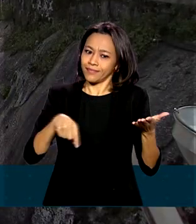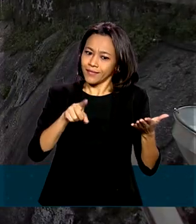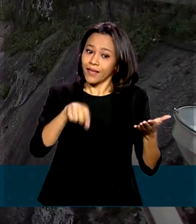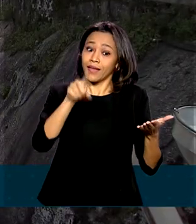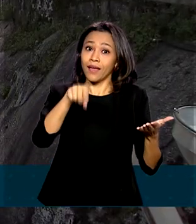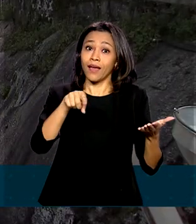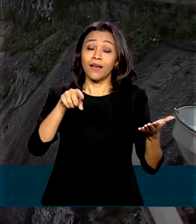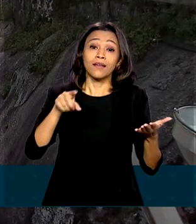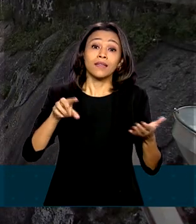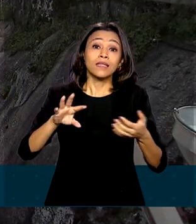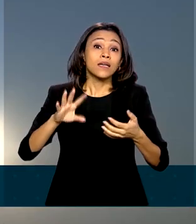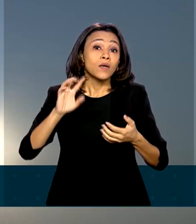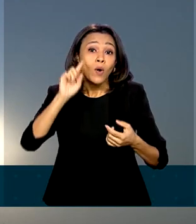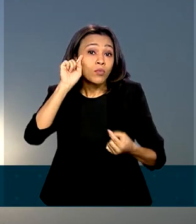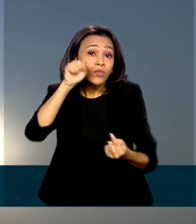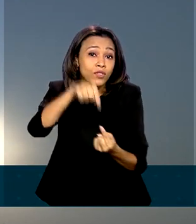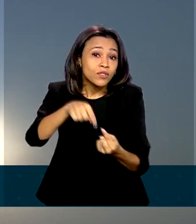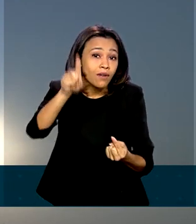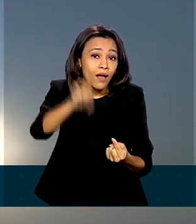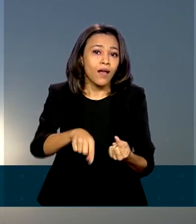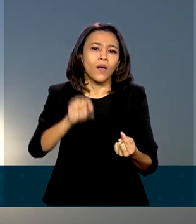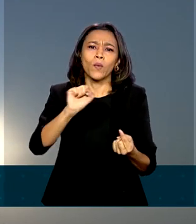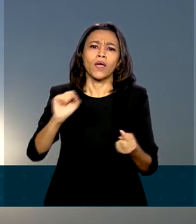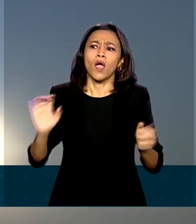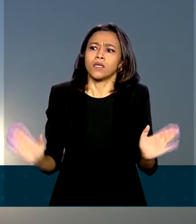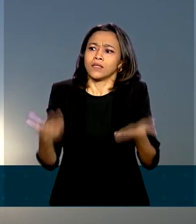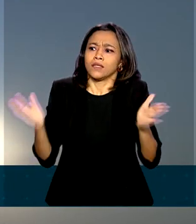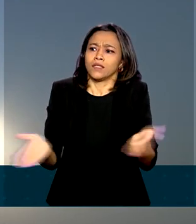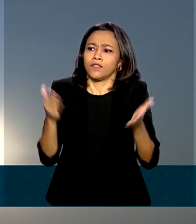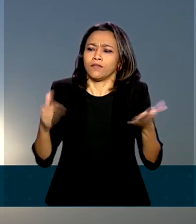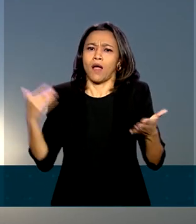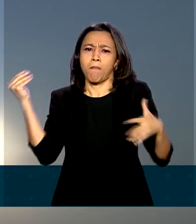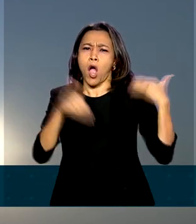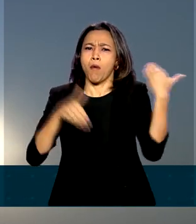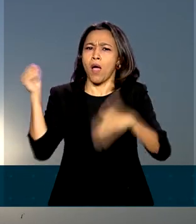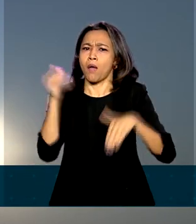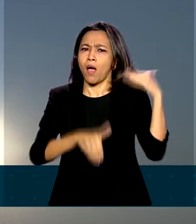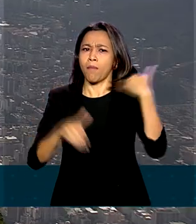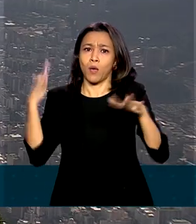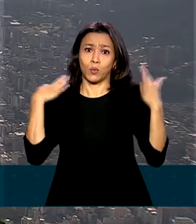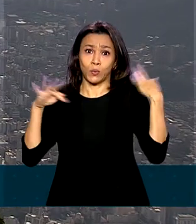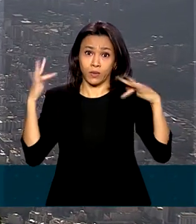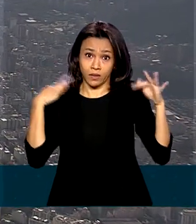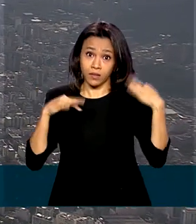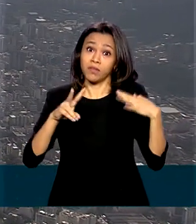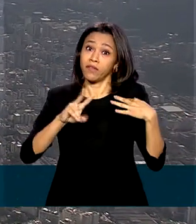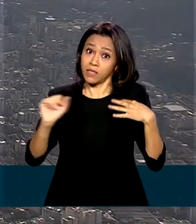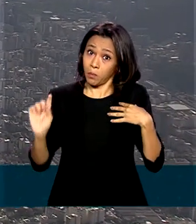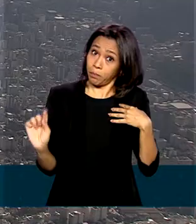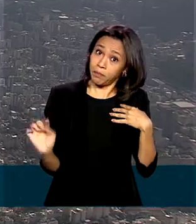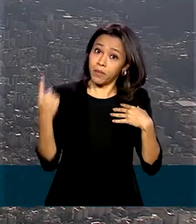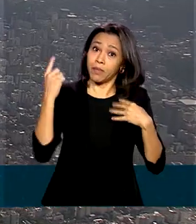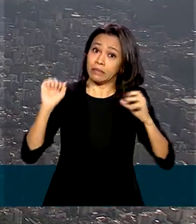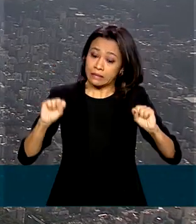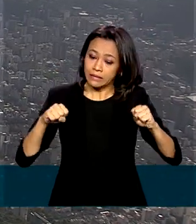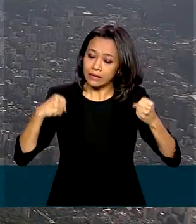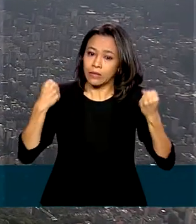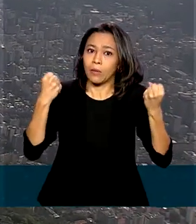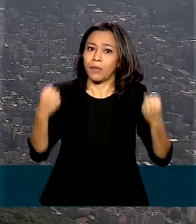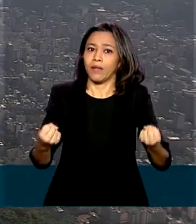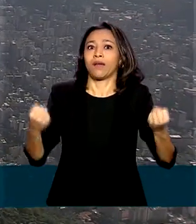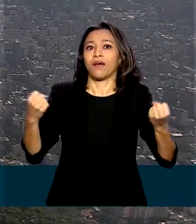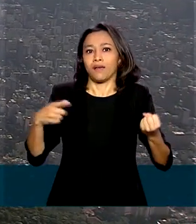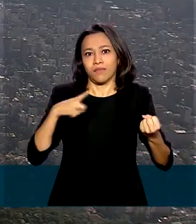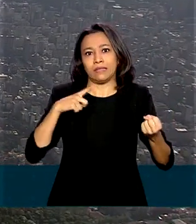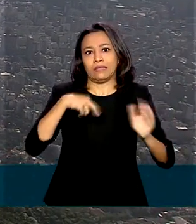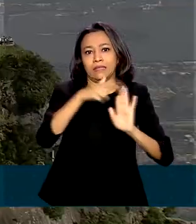coronavírus. A ideia é justamente incentivar o turismo regional, que deve ser o primeiro que vai se recuperar devido às restrições provocadas